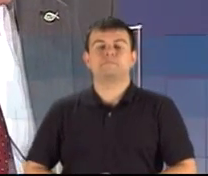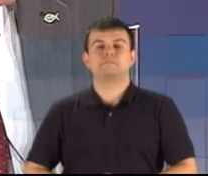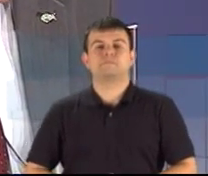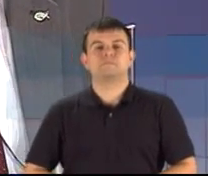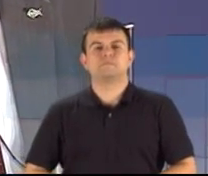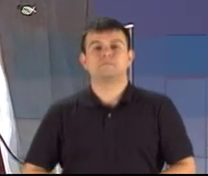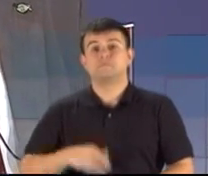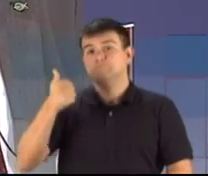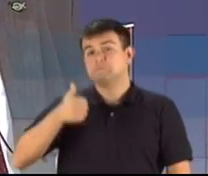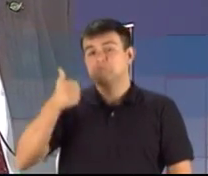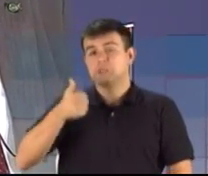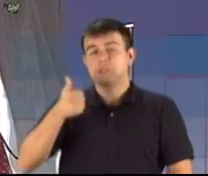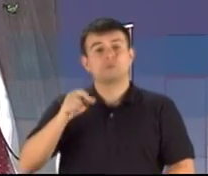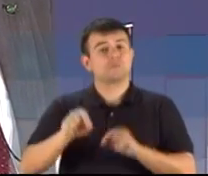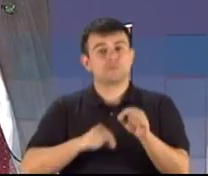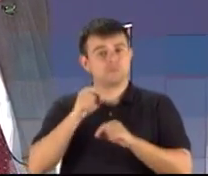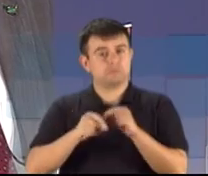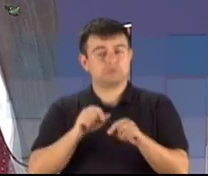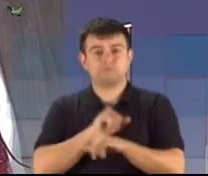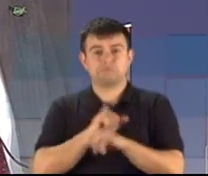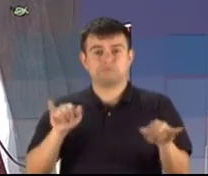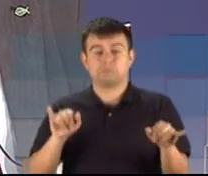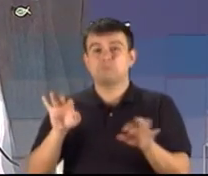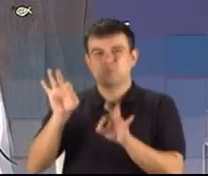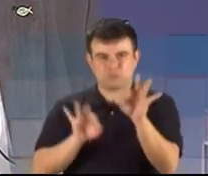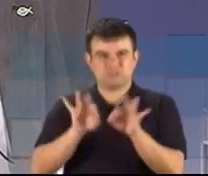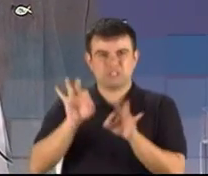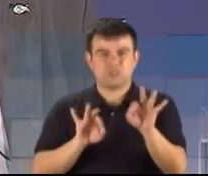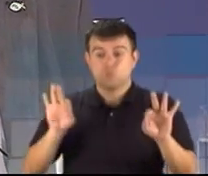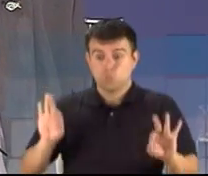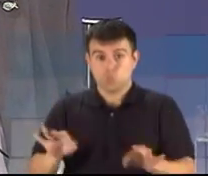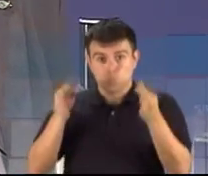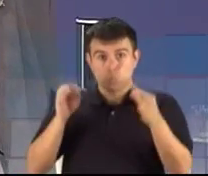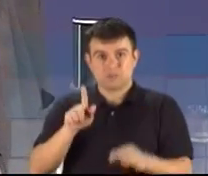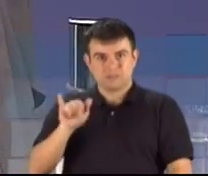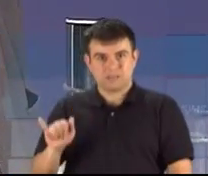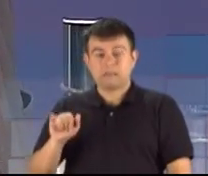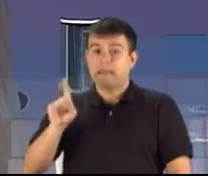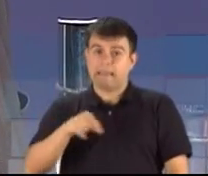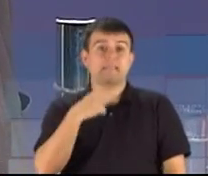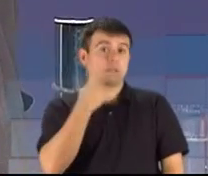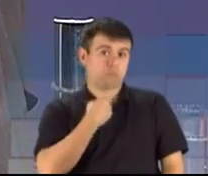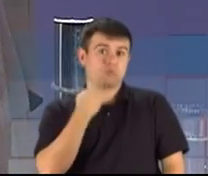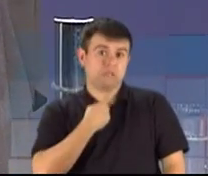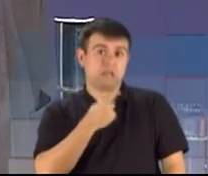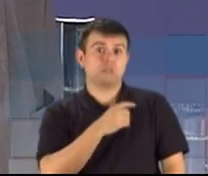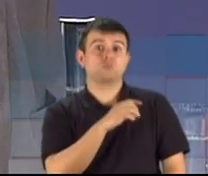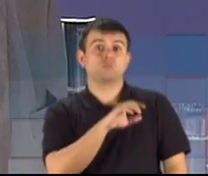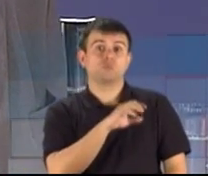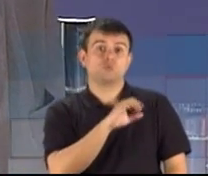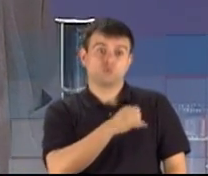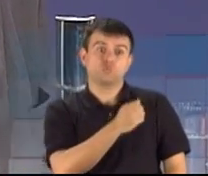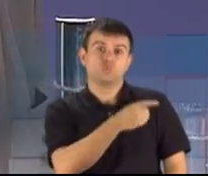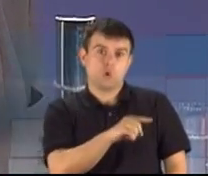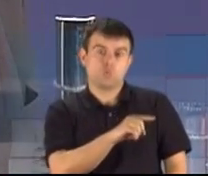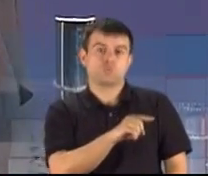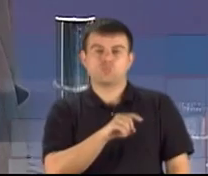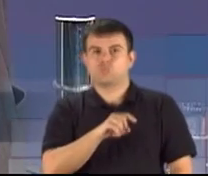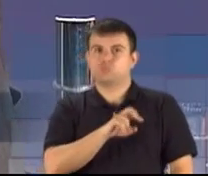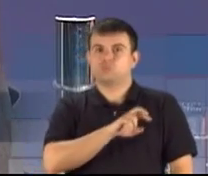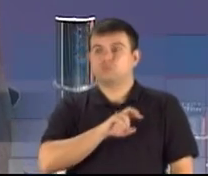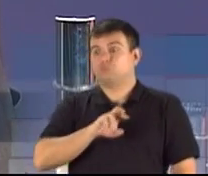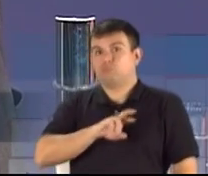Primeiro, quero dizer que o projeto da cura gay é do deputado João Campos e não do Marcos Feliciano. Ele é do